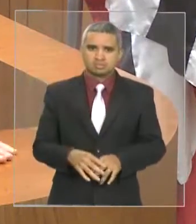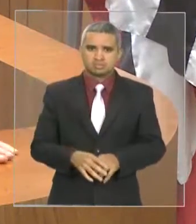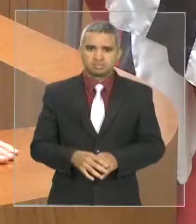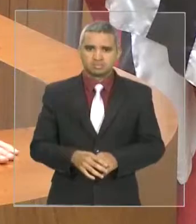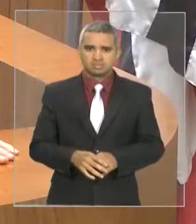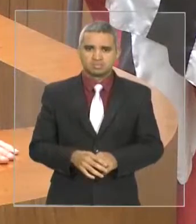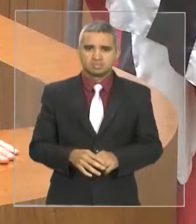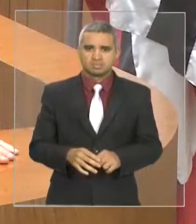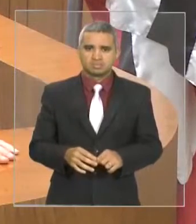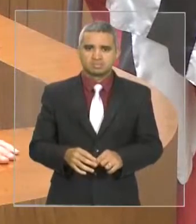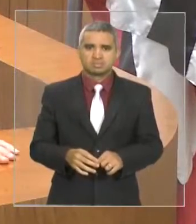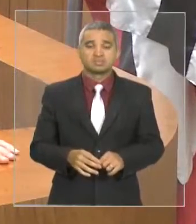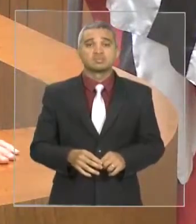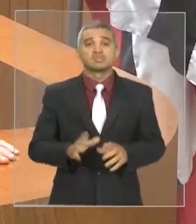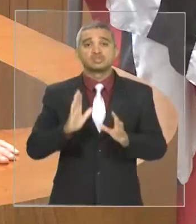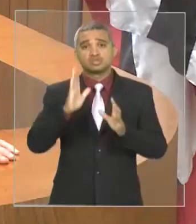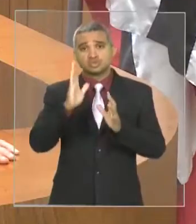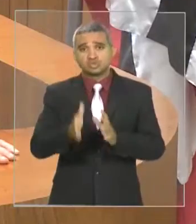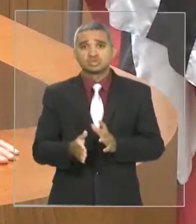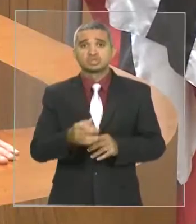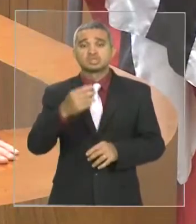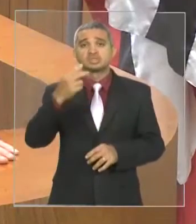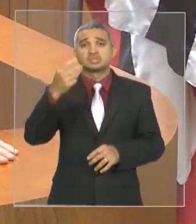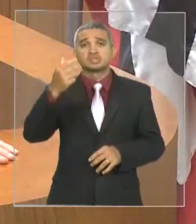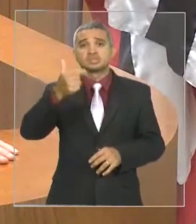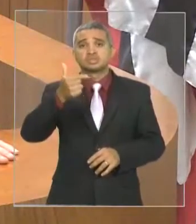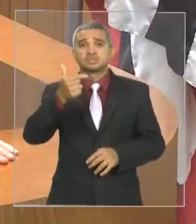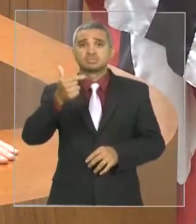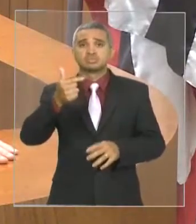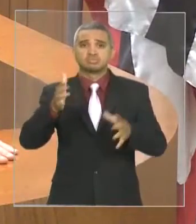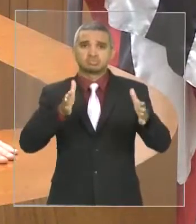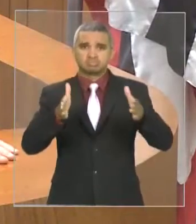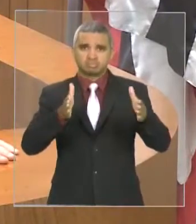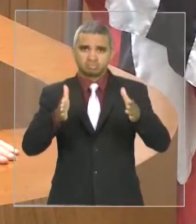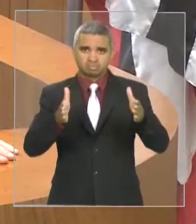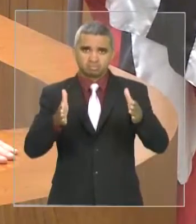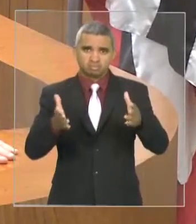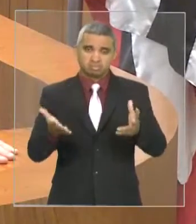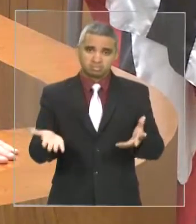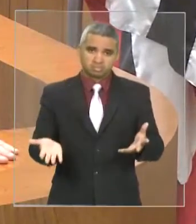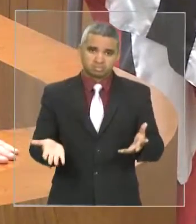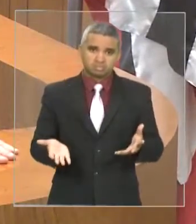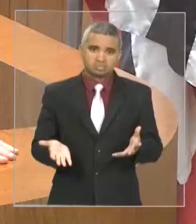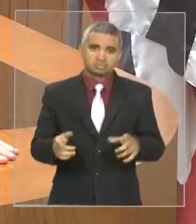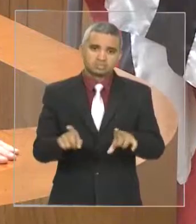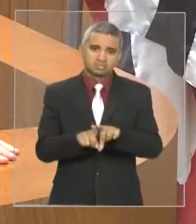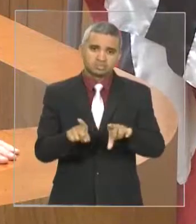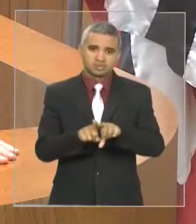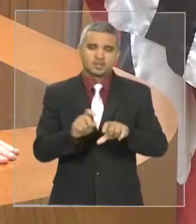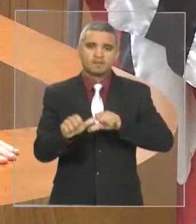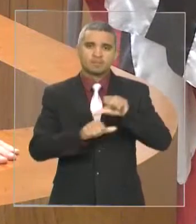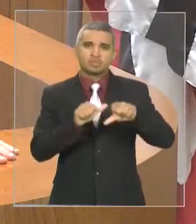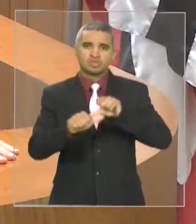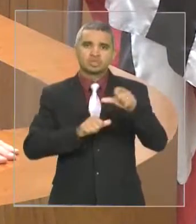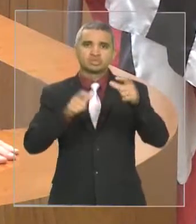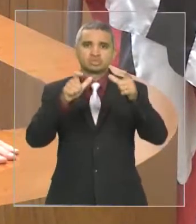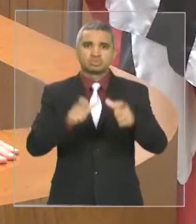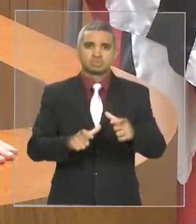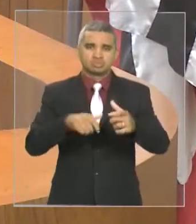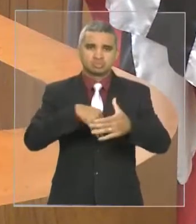parte? Concedo. E está decidindo o segundo turno lá. Em relação, em relação à mudança do local de jogo.